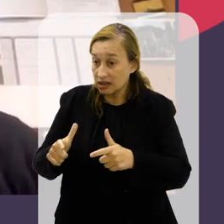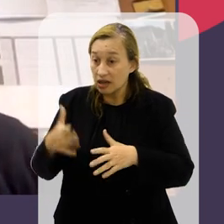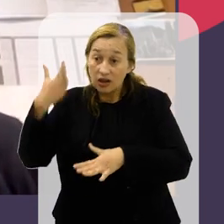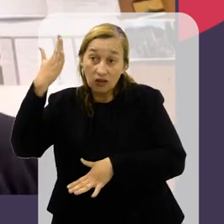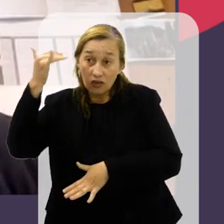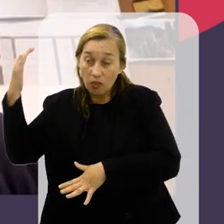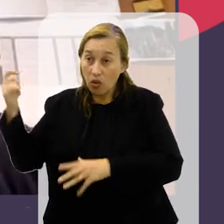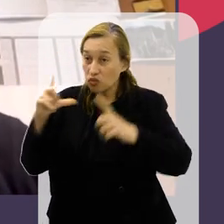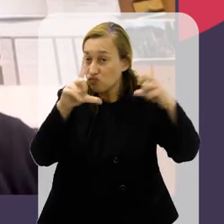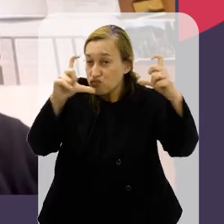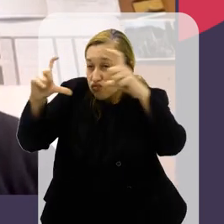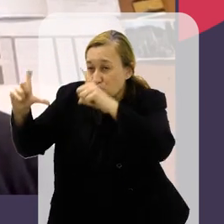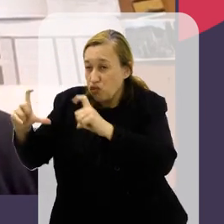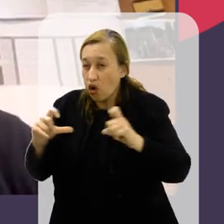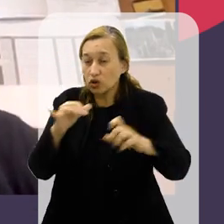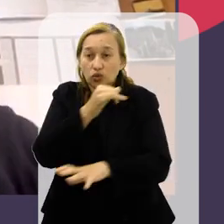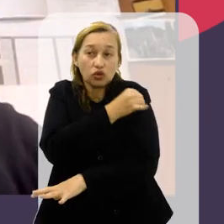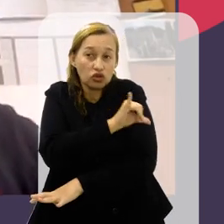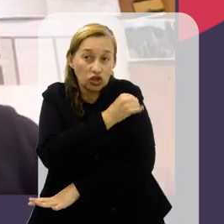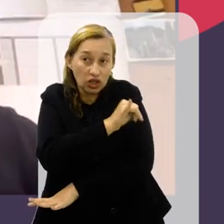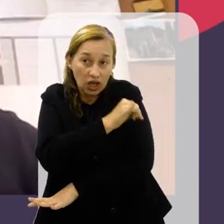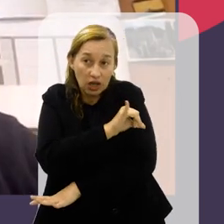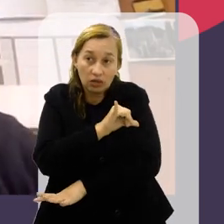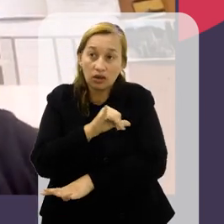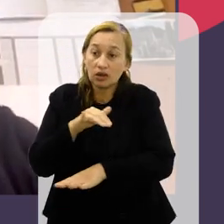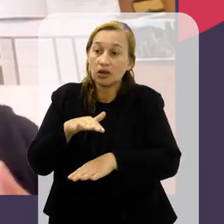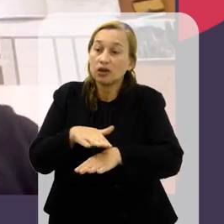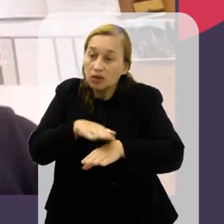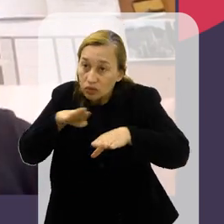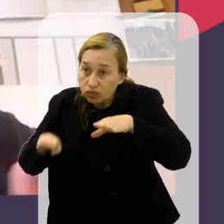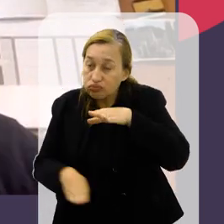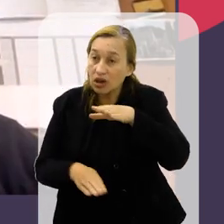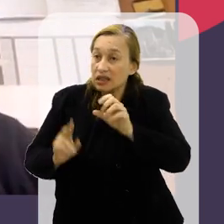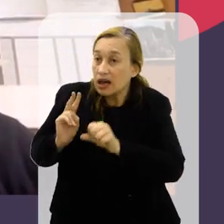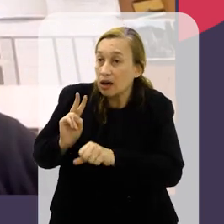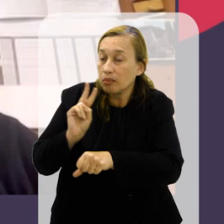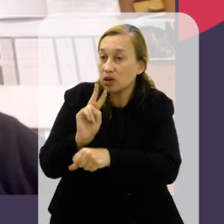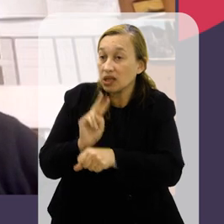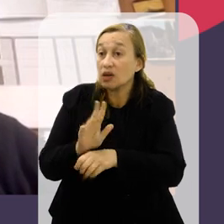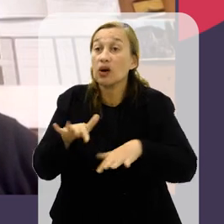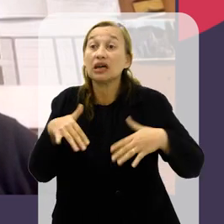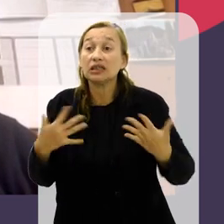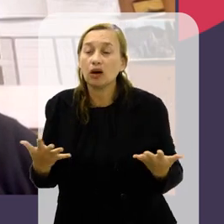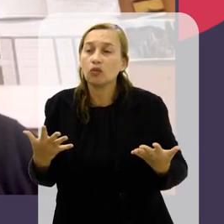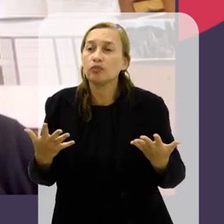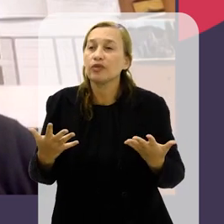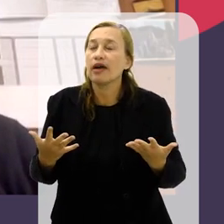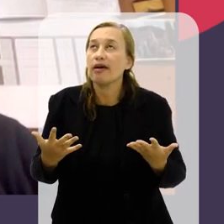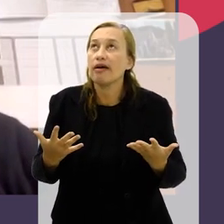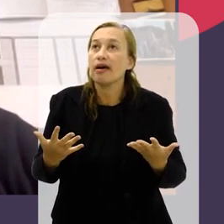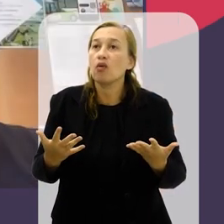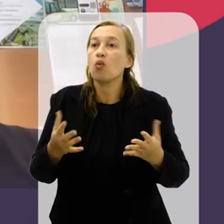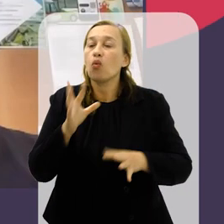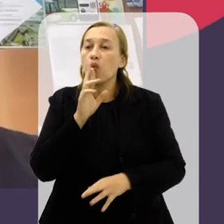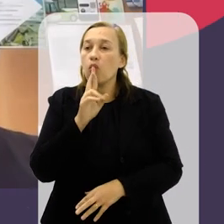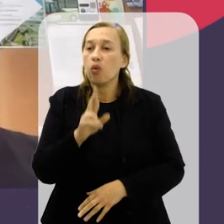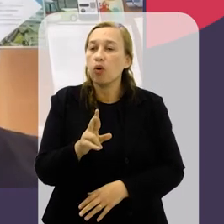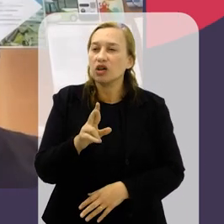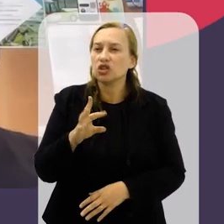Então, nós vamos ter essa desigualdade, provavelmente, também dessa proteção, certo? Então,